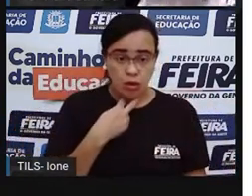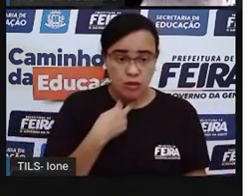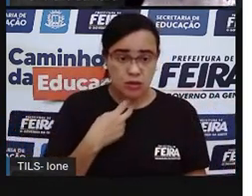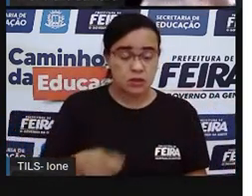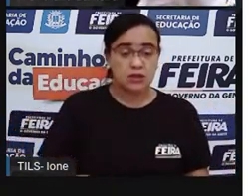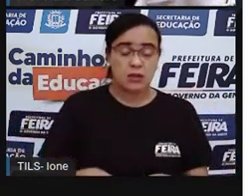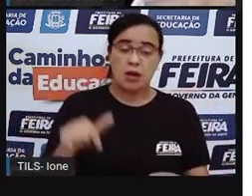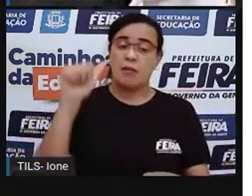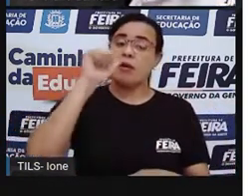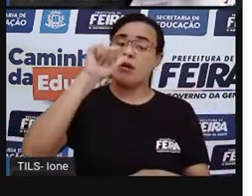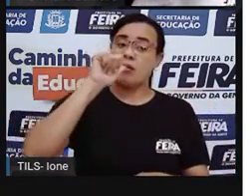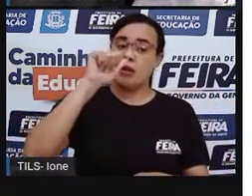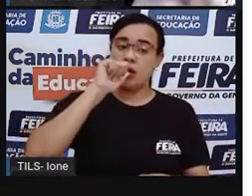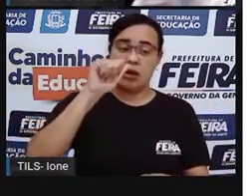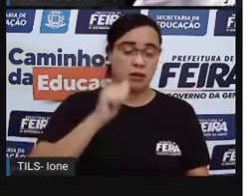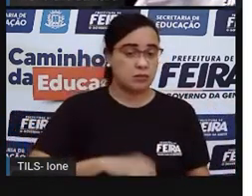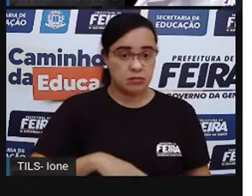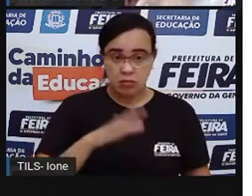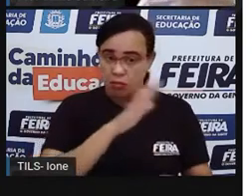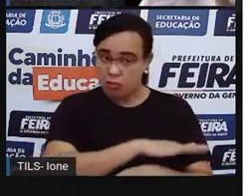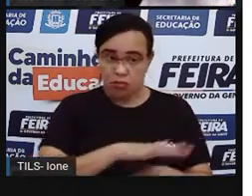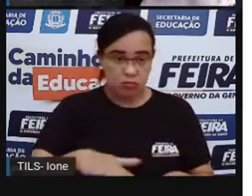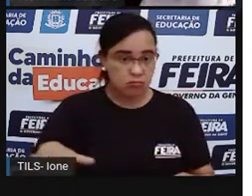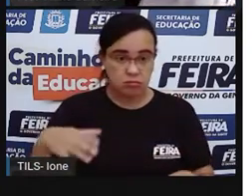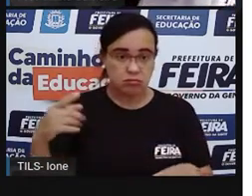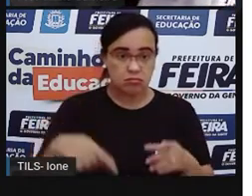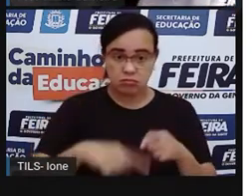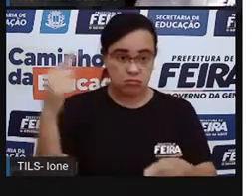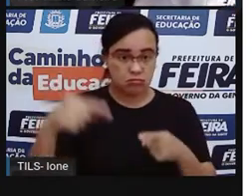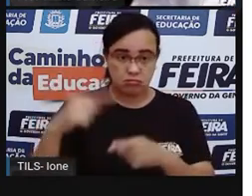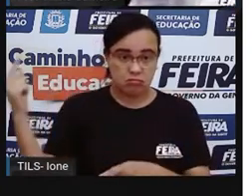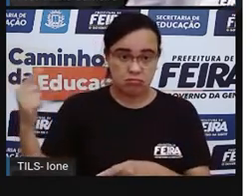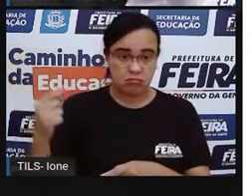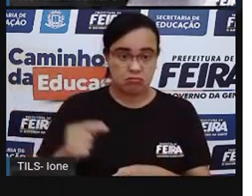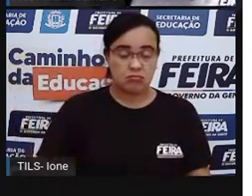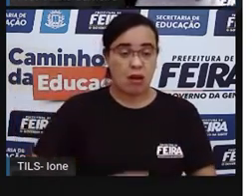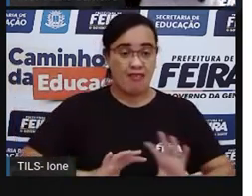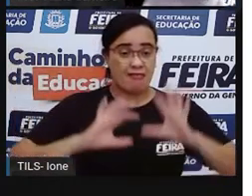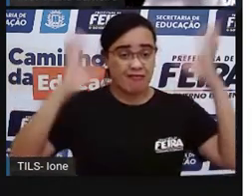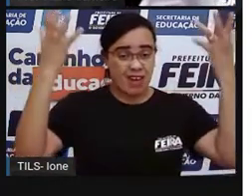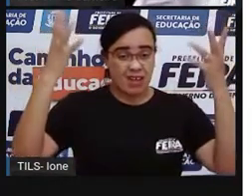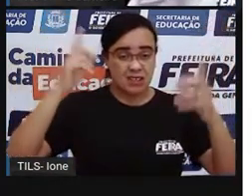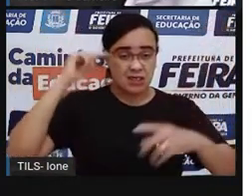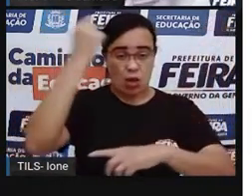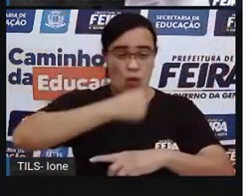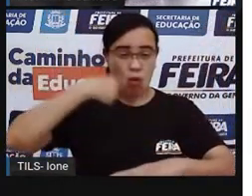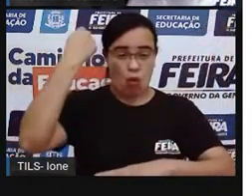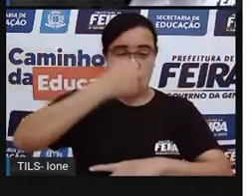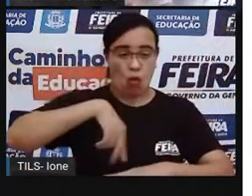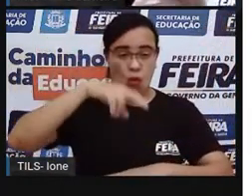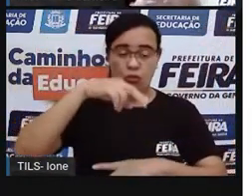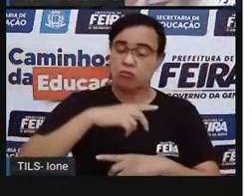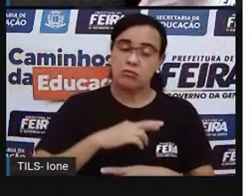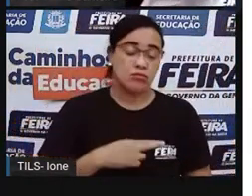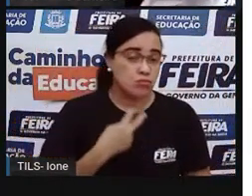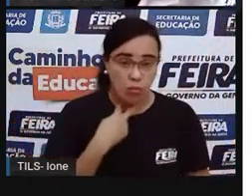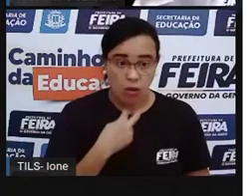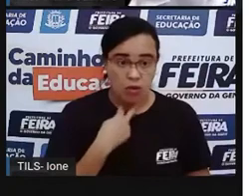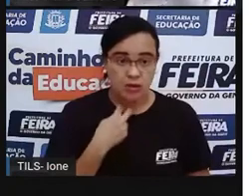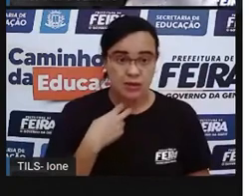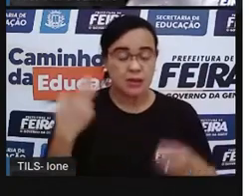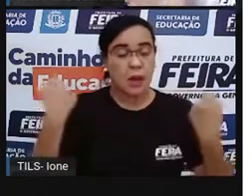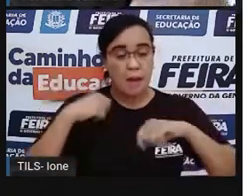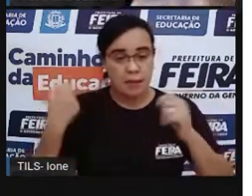não pode ficar em festas no horário tarde da noite, né? A criança tem que estar em casa cedo.